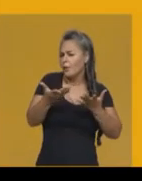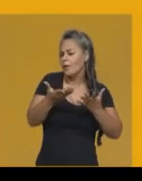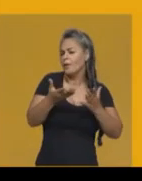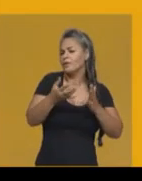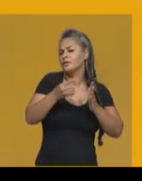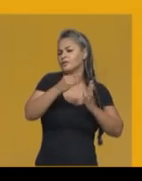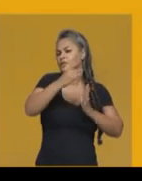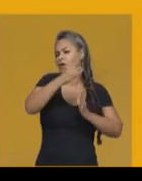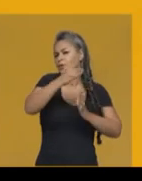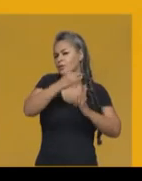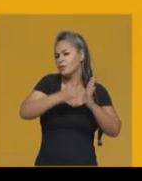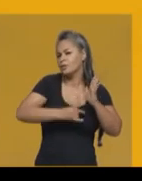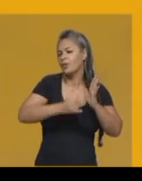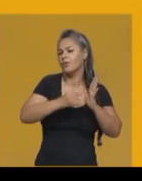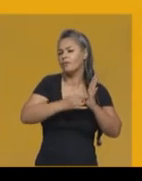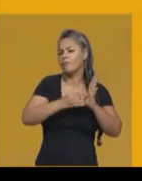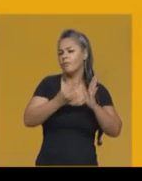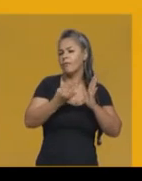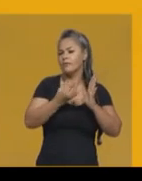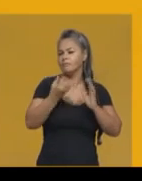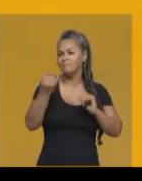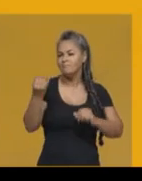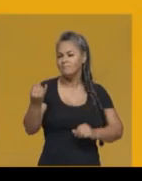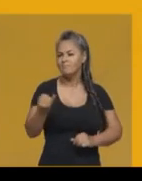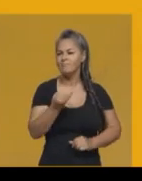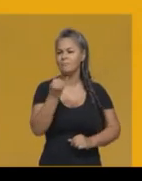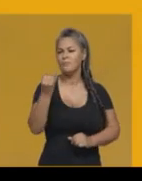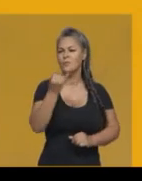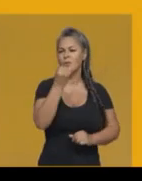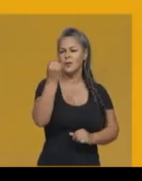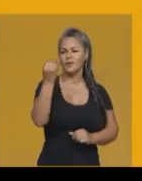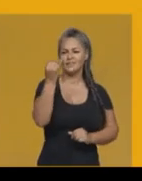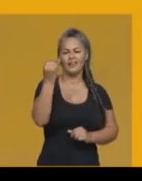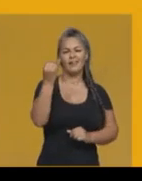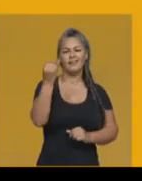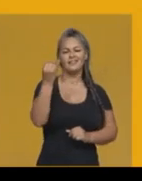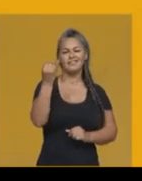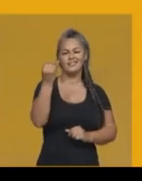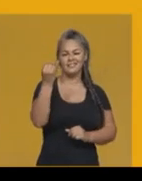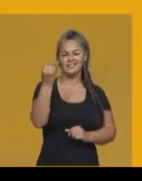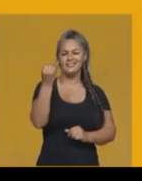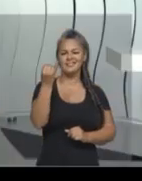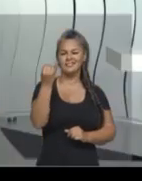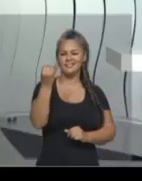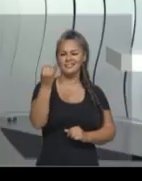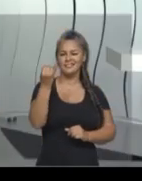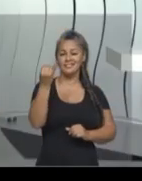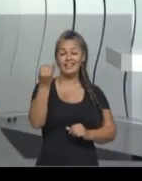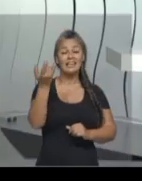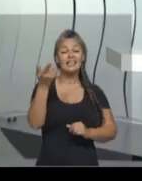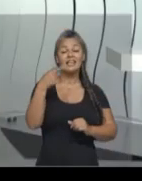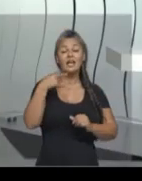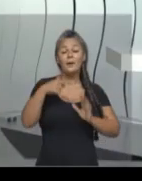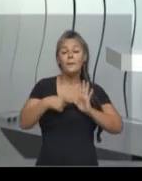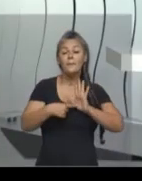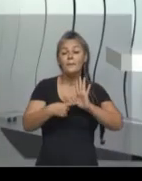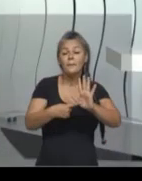nós interpretarmos a vida brasileira nesse período.